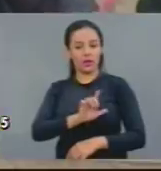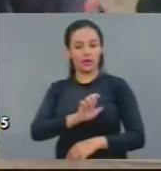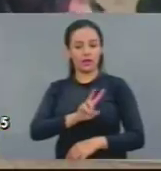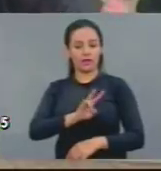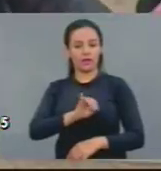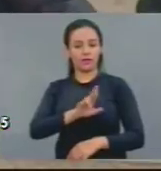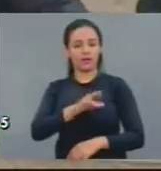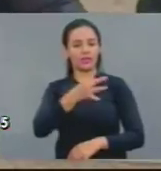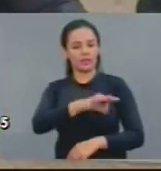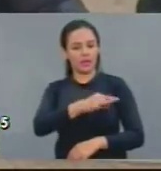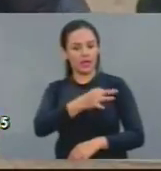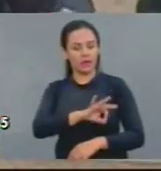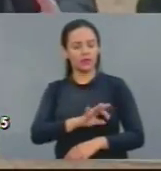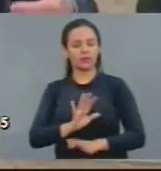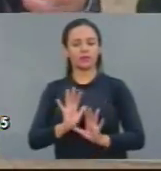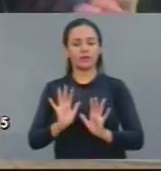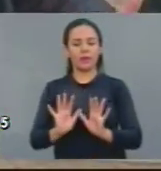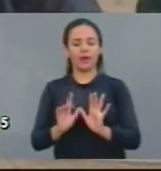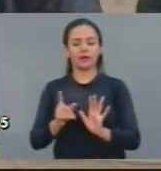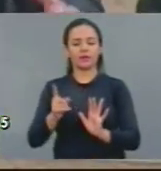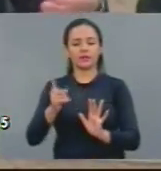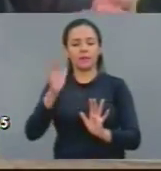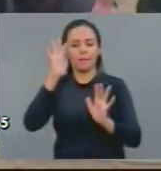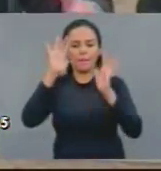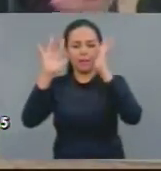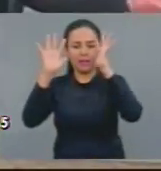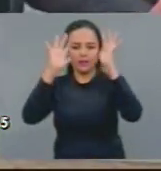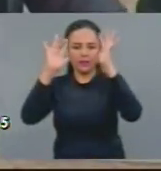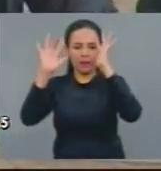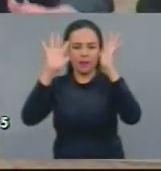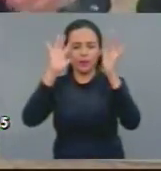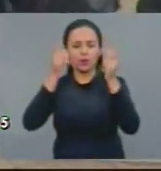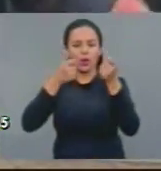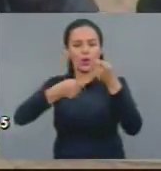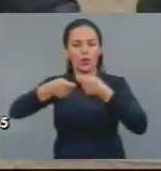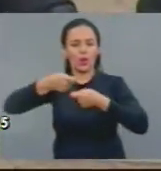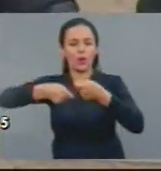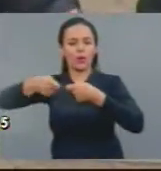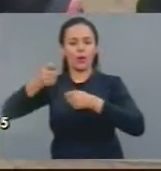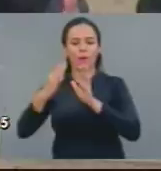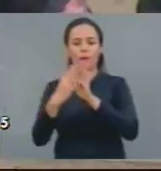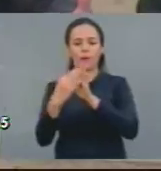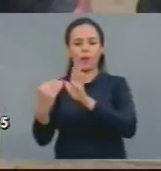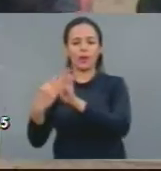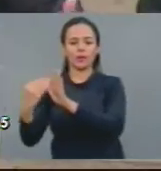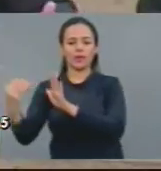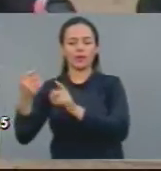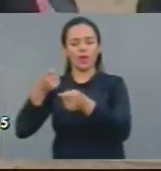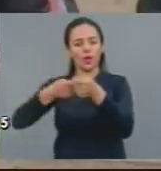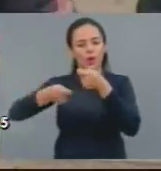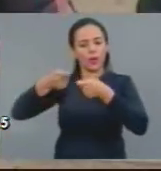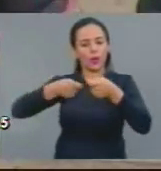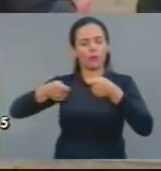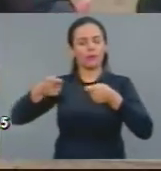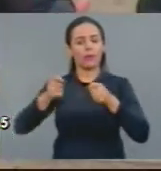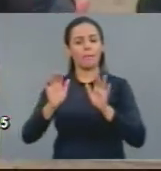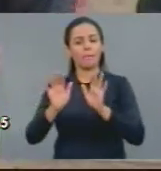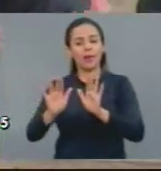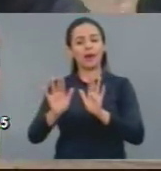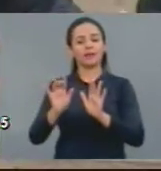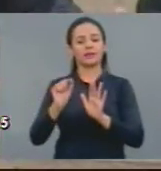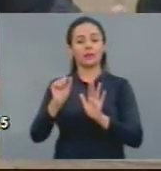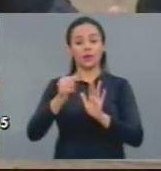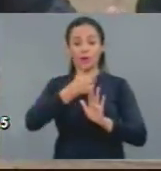a questão ideológica de pensamentos econômicos ou de modelos econômicos. Mas de você ter